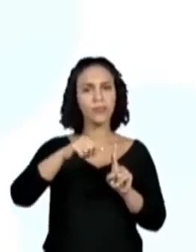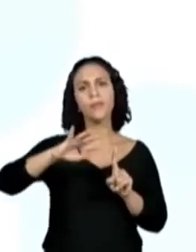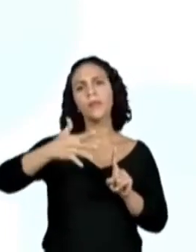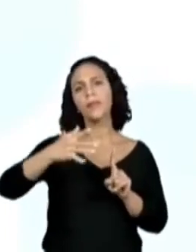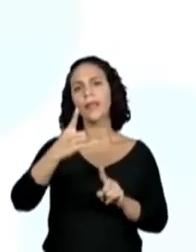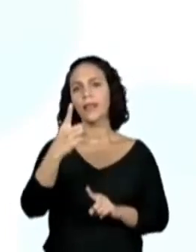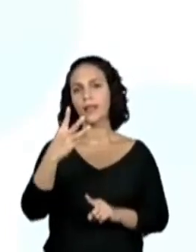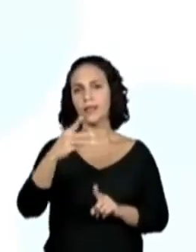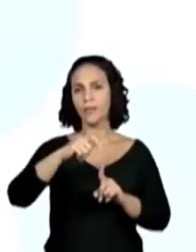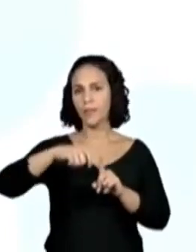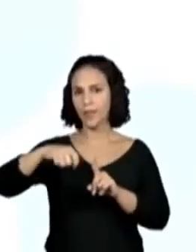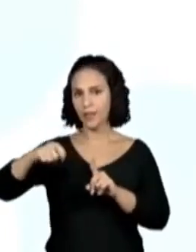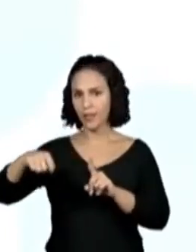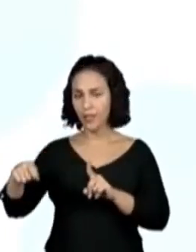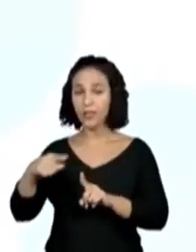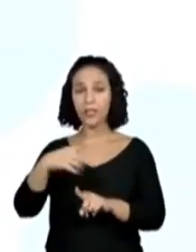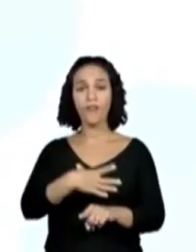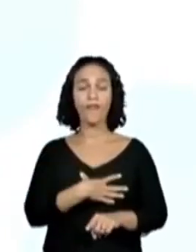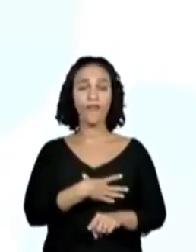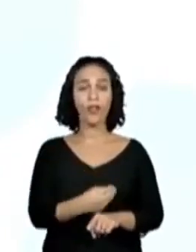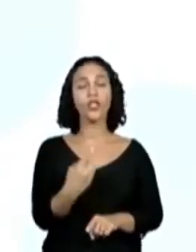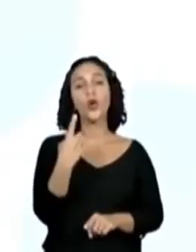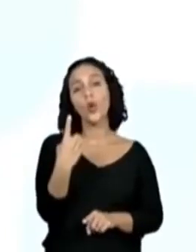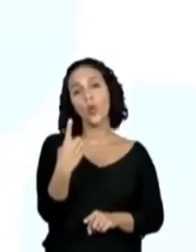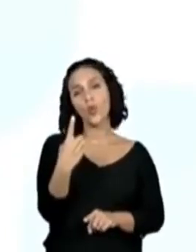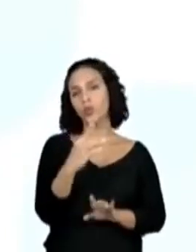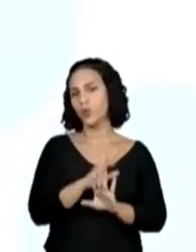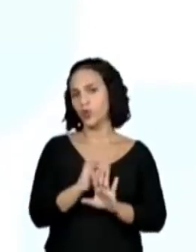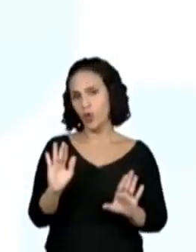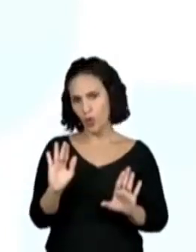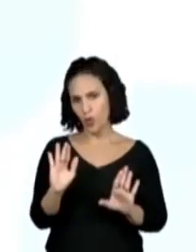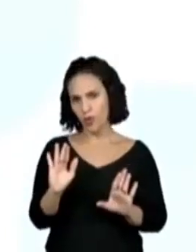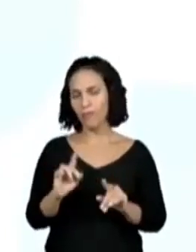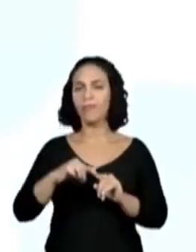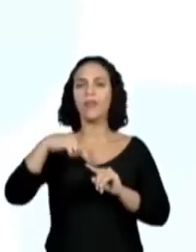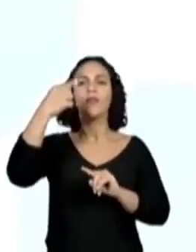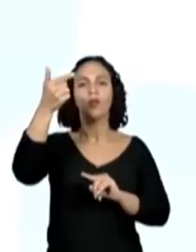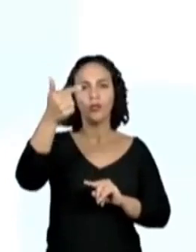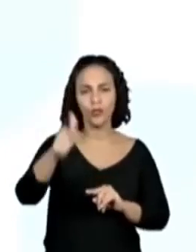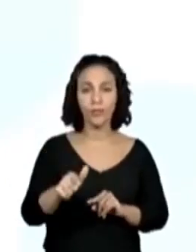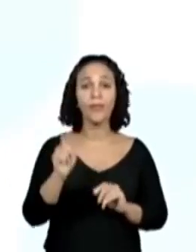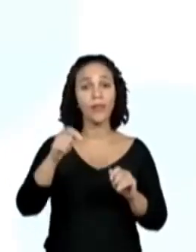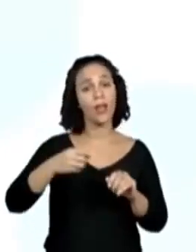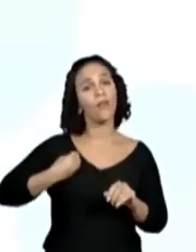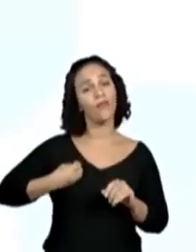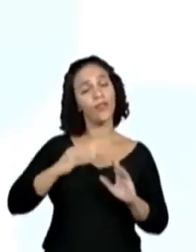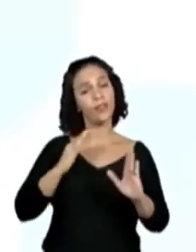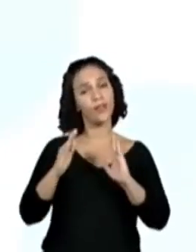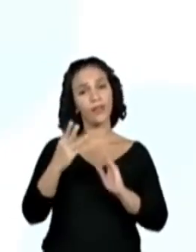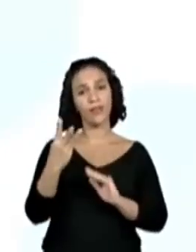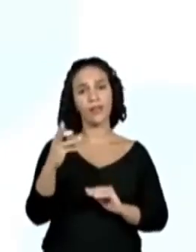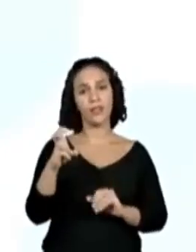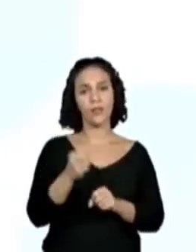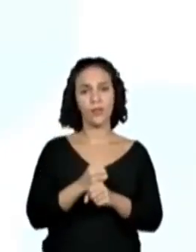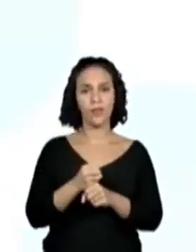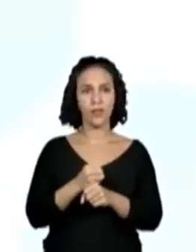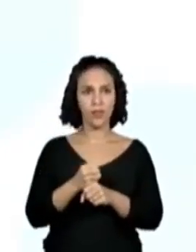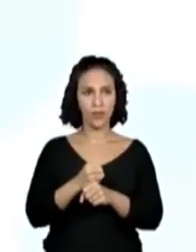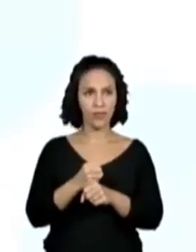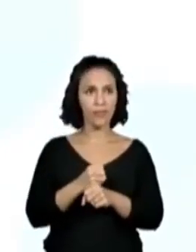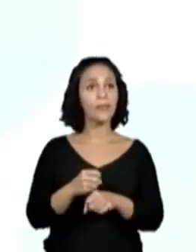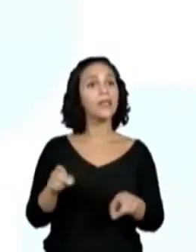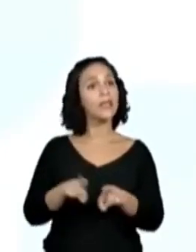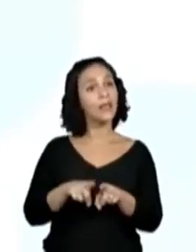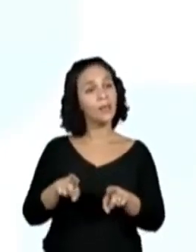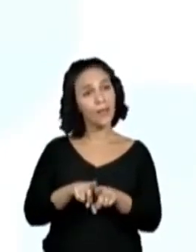13 meses e tem um filhote por vez. Pode viver até 35 anos. Ver também